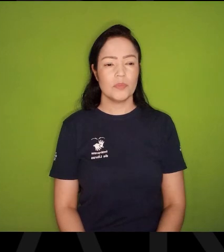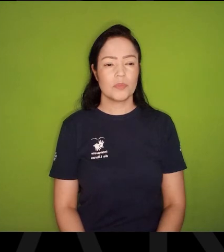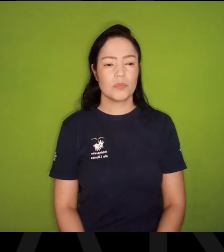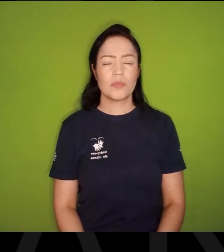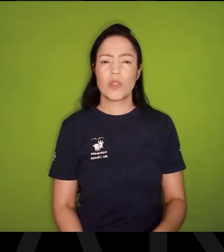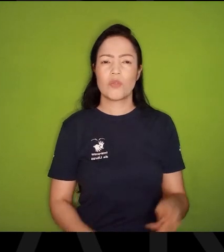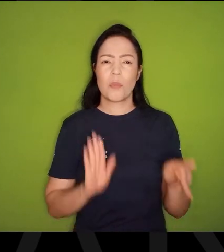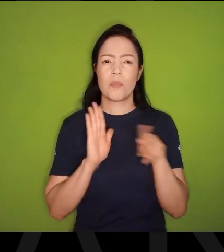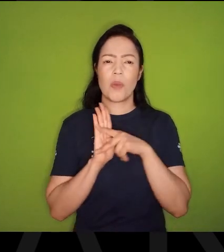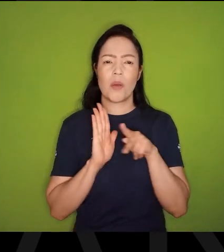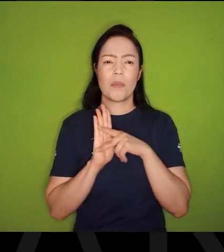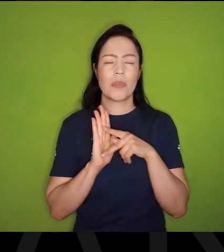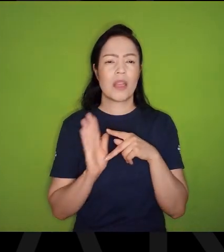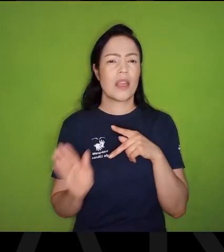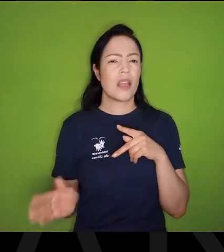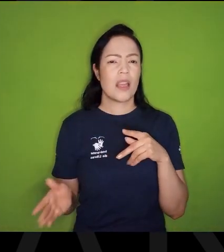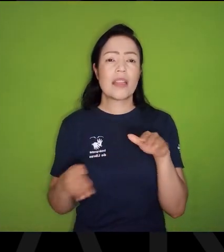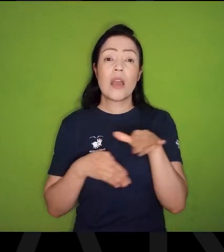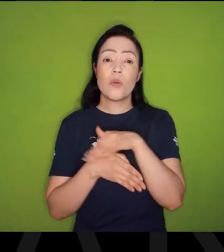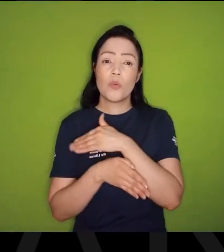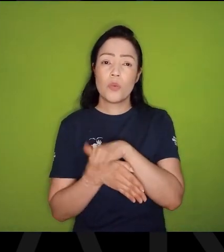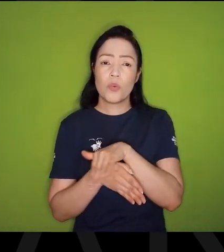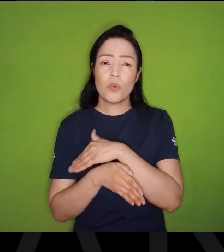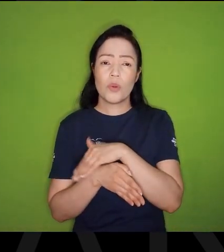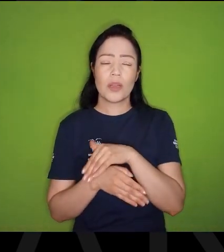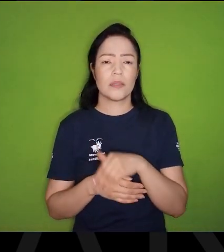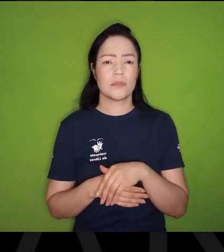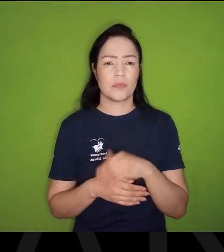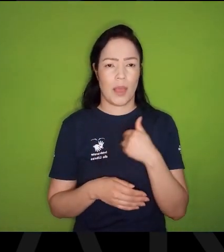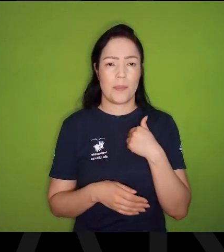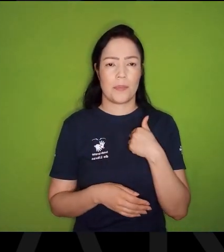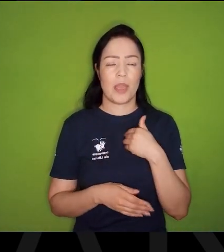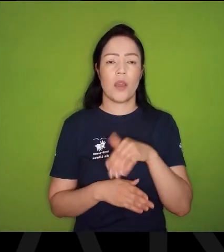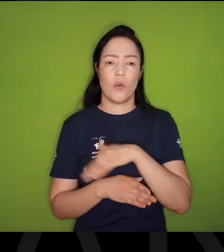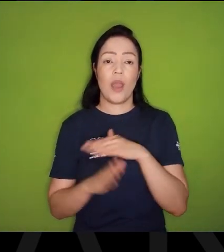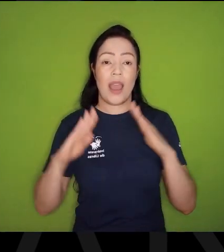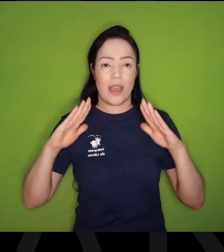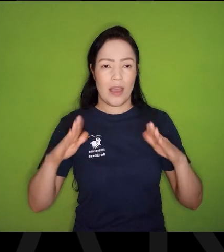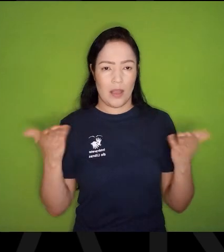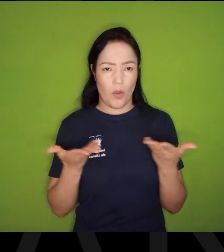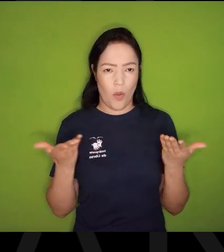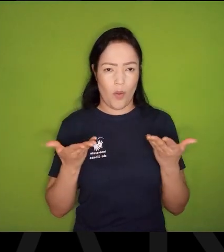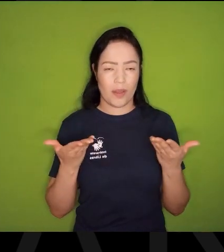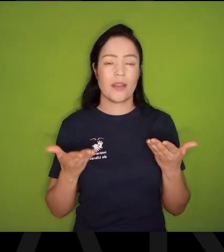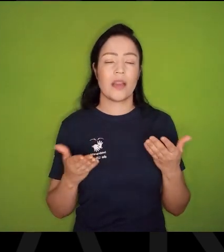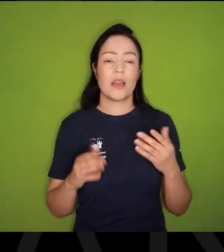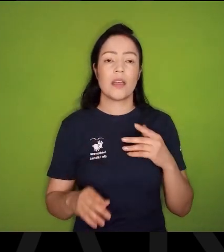Do patrimônio também das ruas, Eu moro numa rua chamada Rua Purpurina,